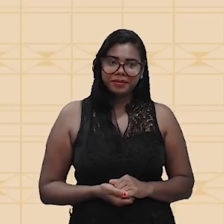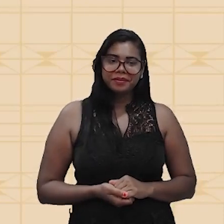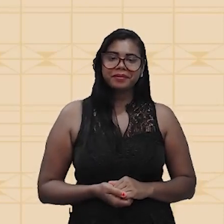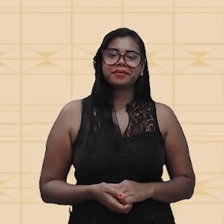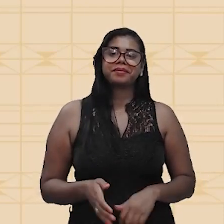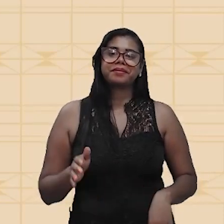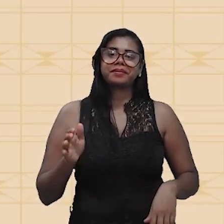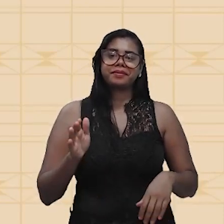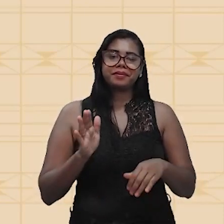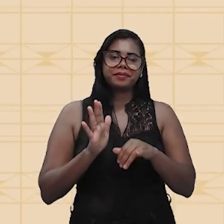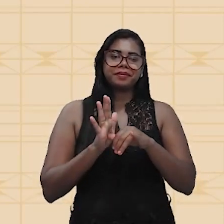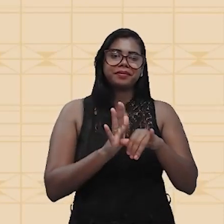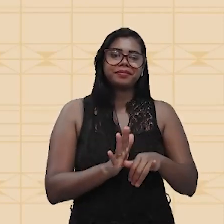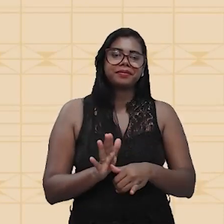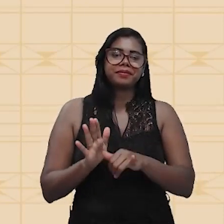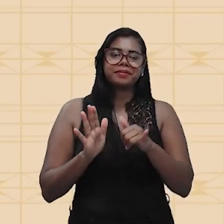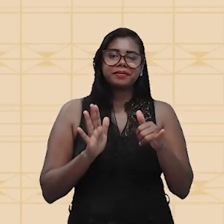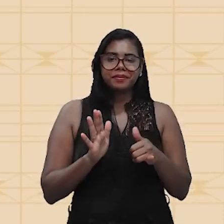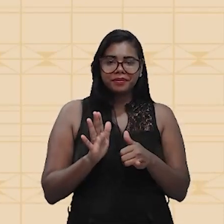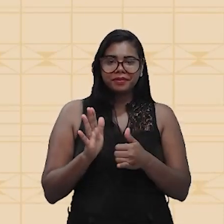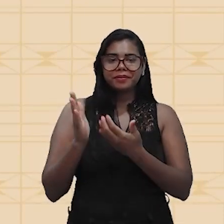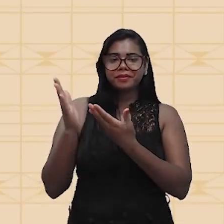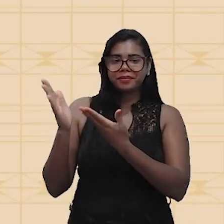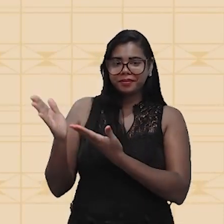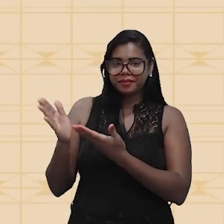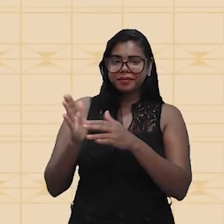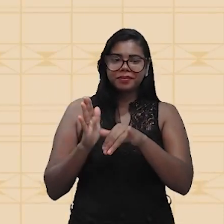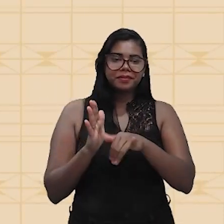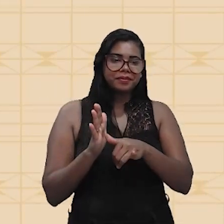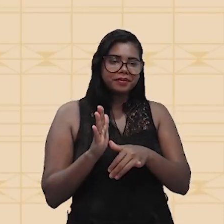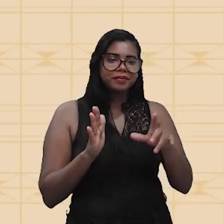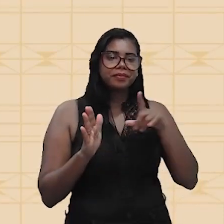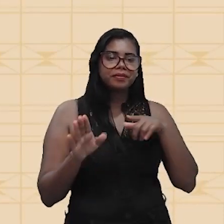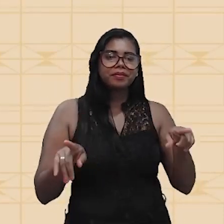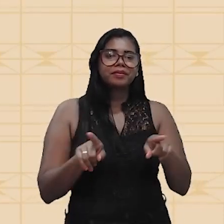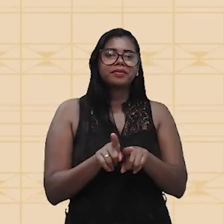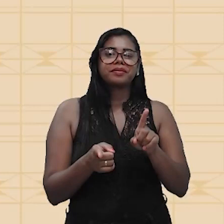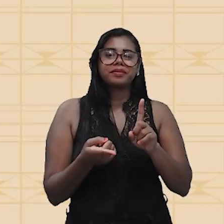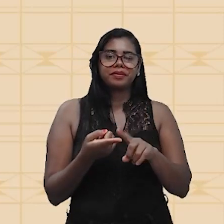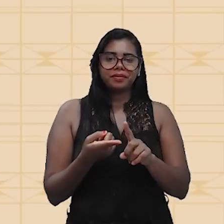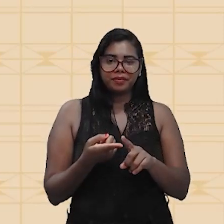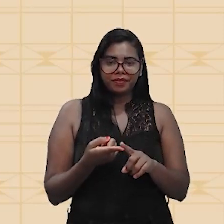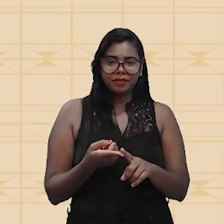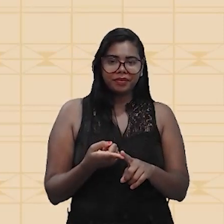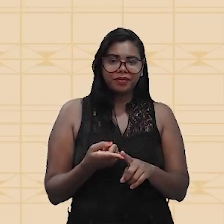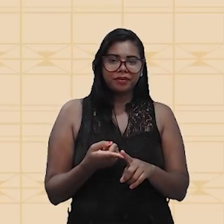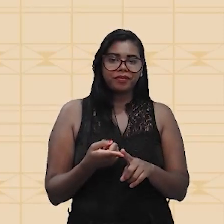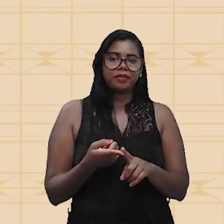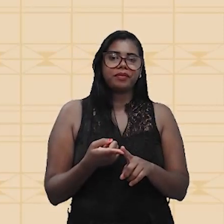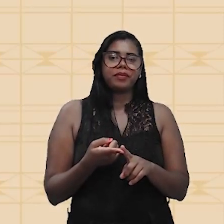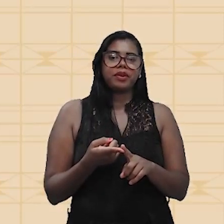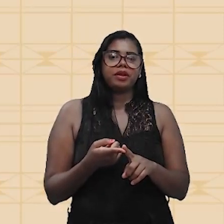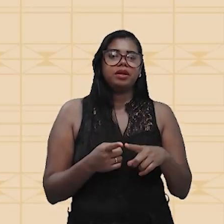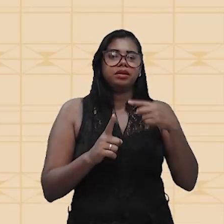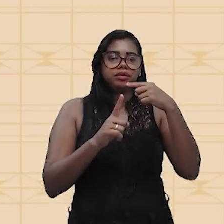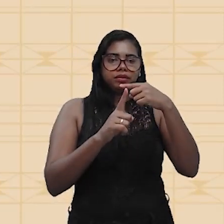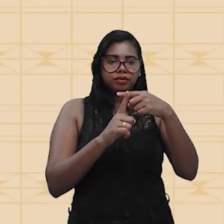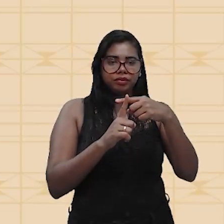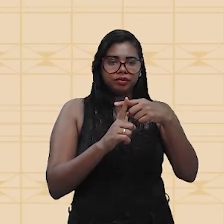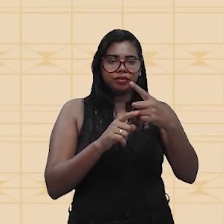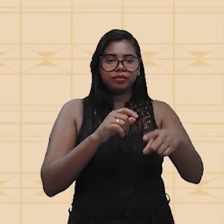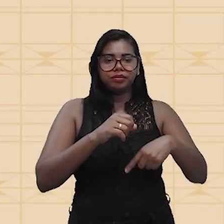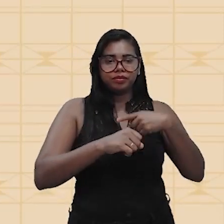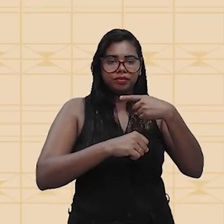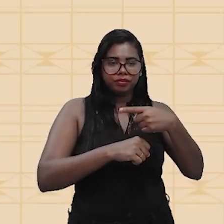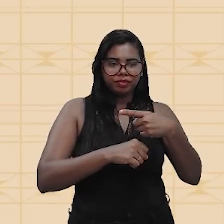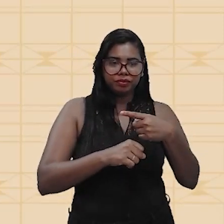sendo representada pela pilha, que é o gerador. Nós vamos ter aí o interruptor que faz com que o circuito ligue e desligue.